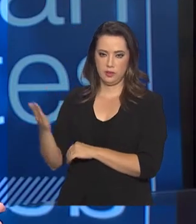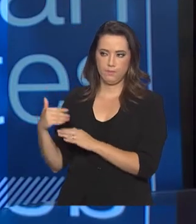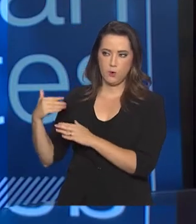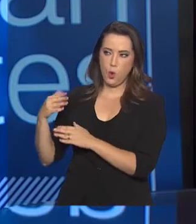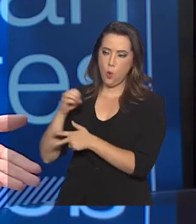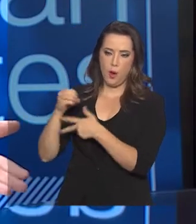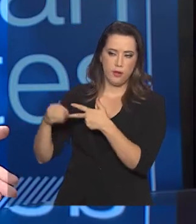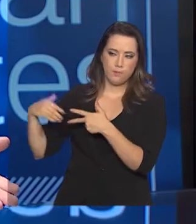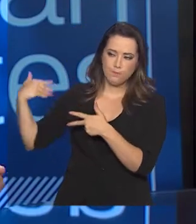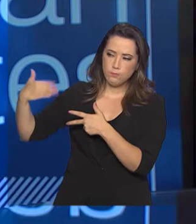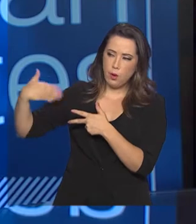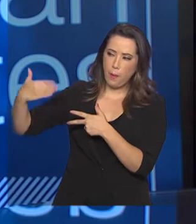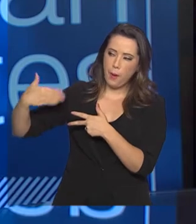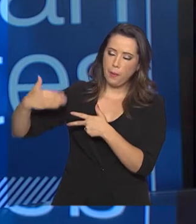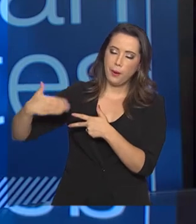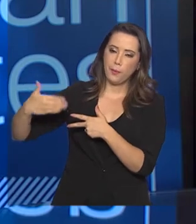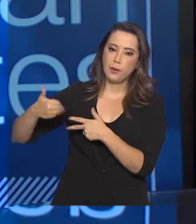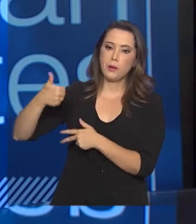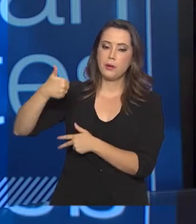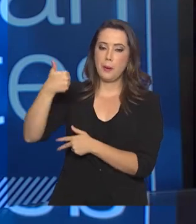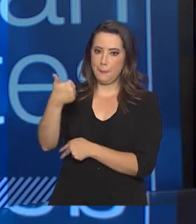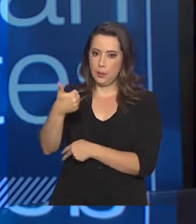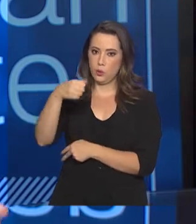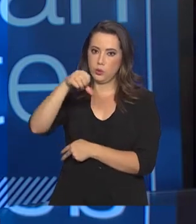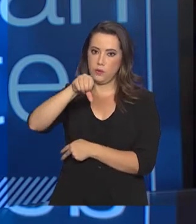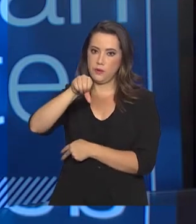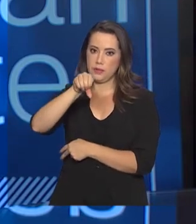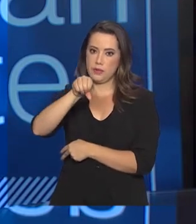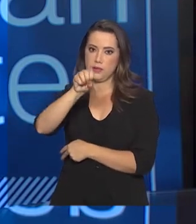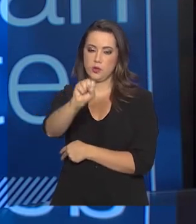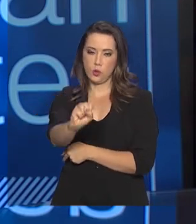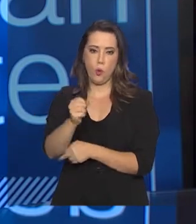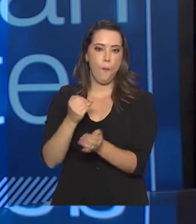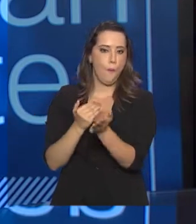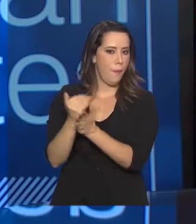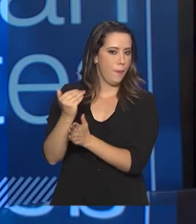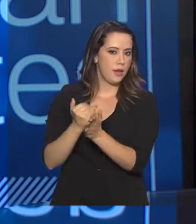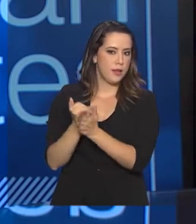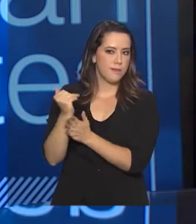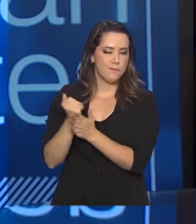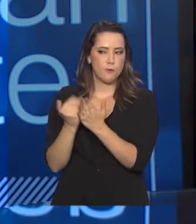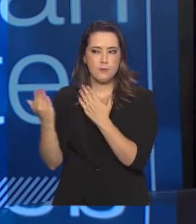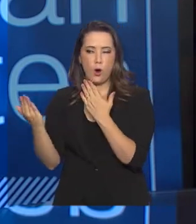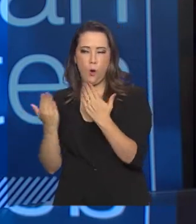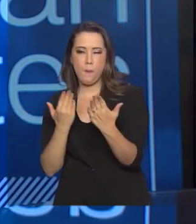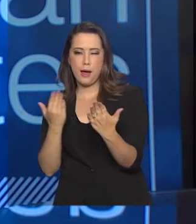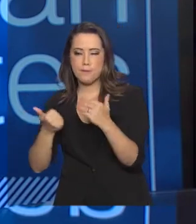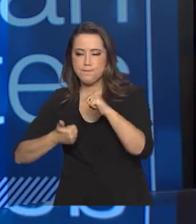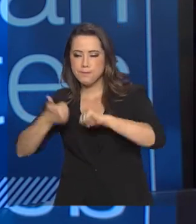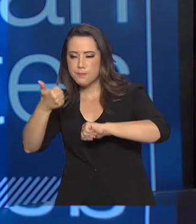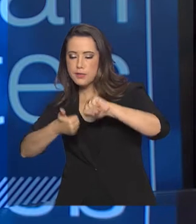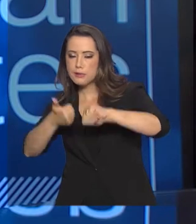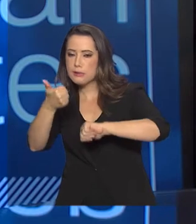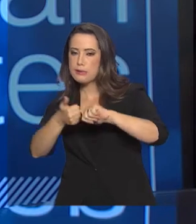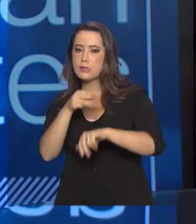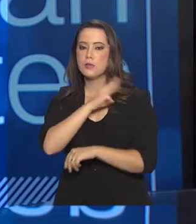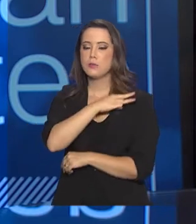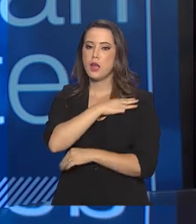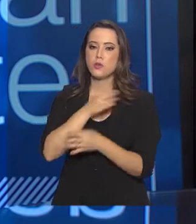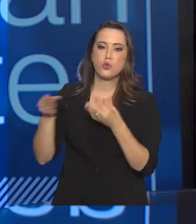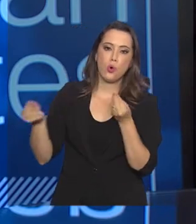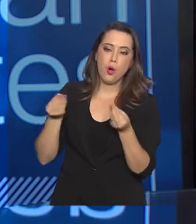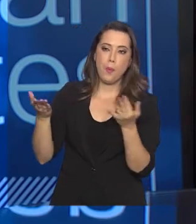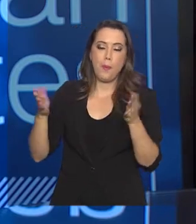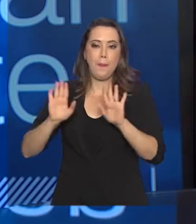trajetória, né? Foi criado em 1998, inicialmente como uma autoavaliação, para justamente avaliar o ensino médio,